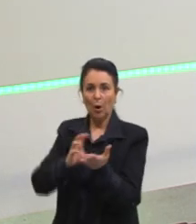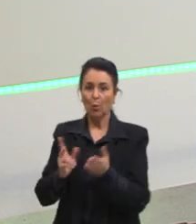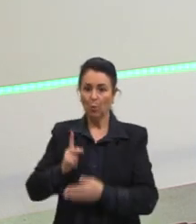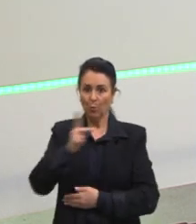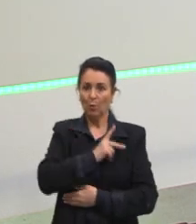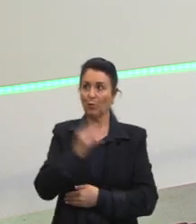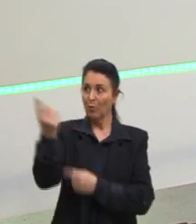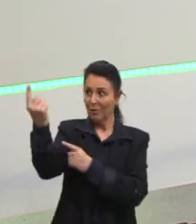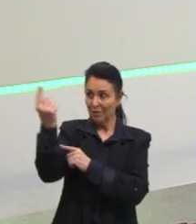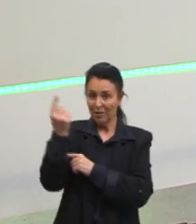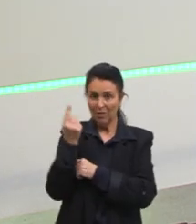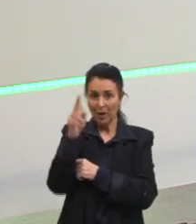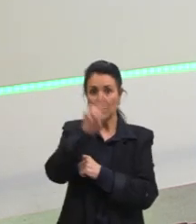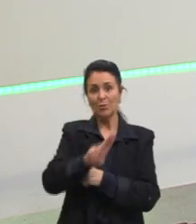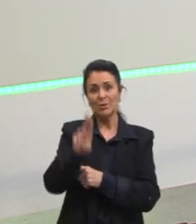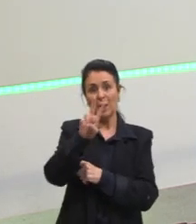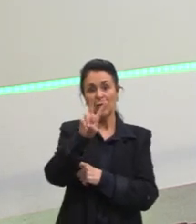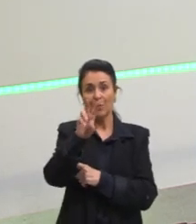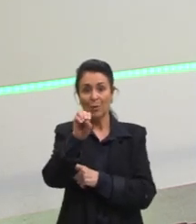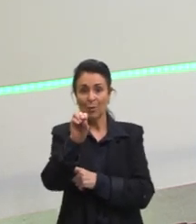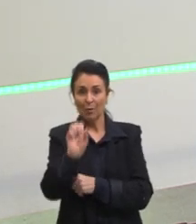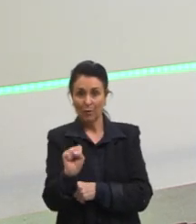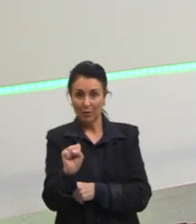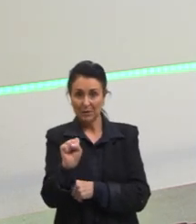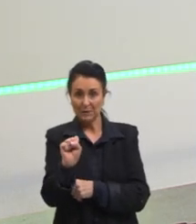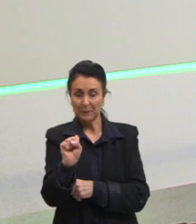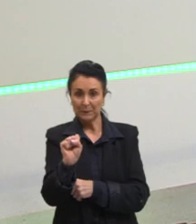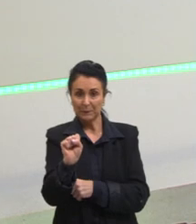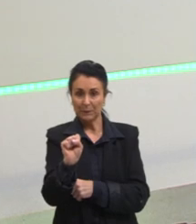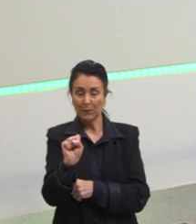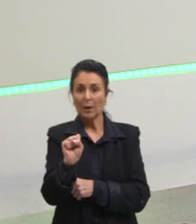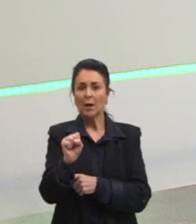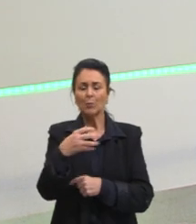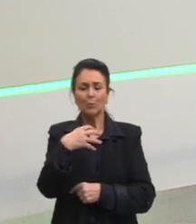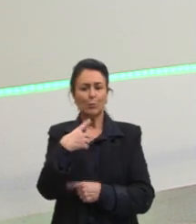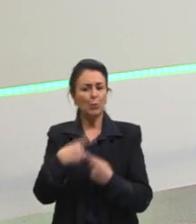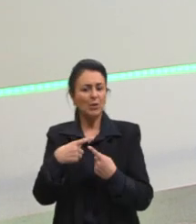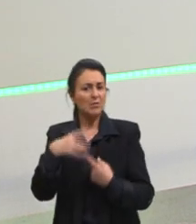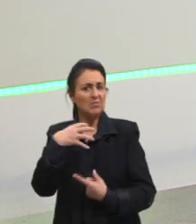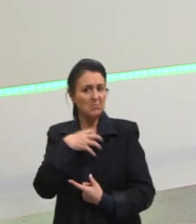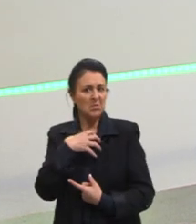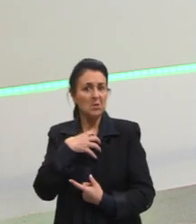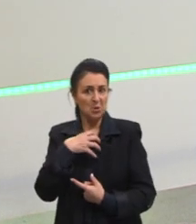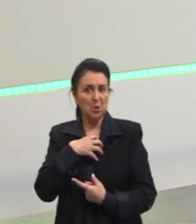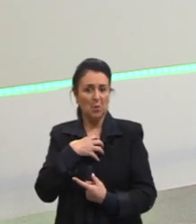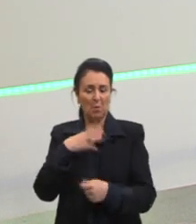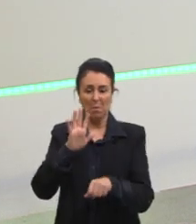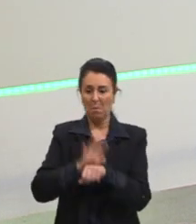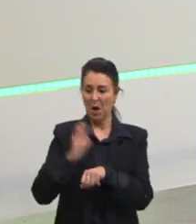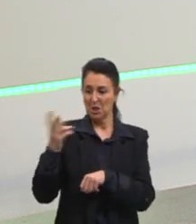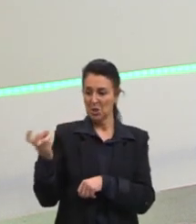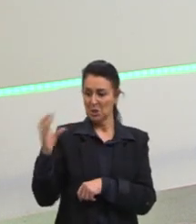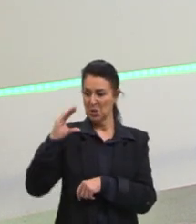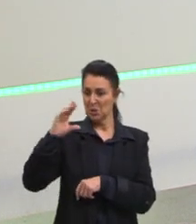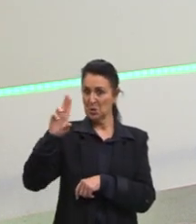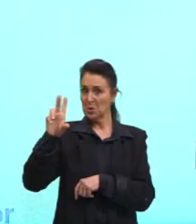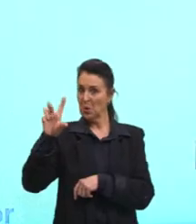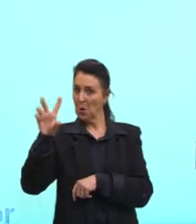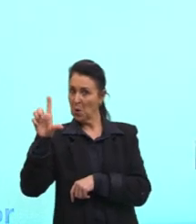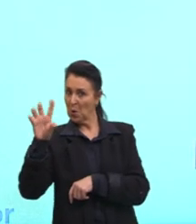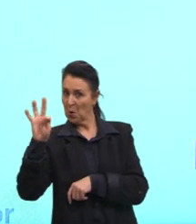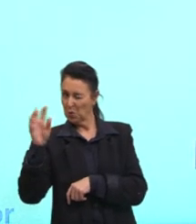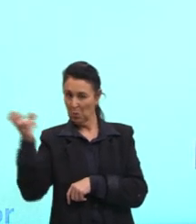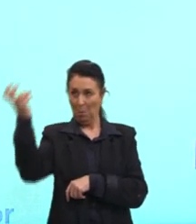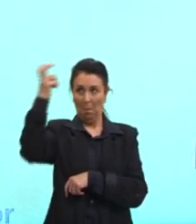utilizavam o bós, nesse sentido de se sentir culto dentro do seu